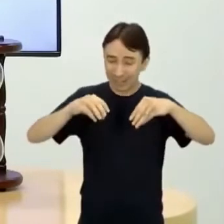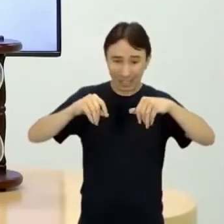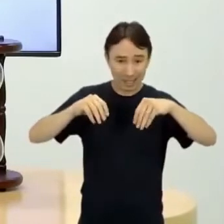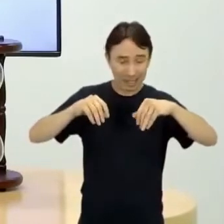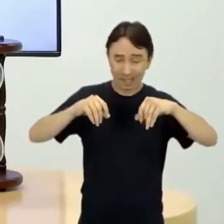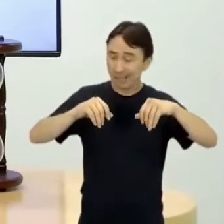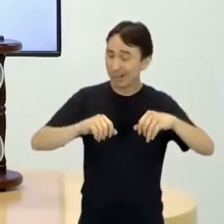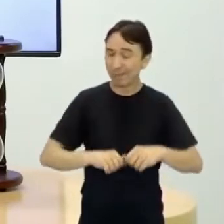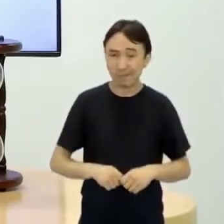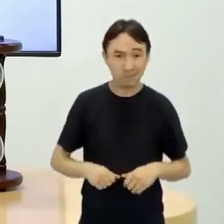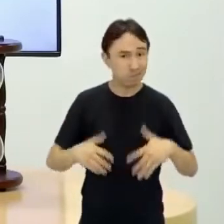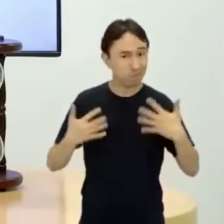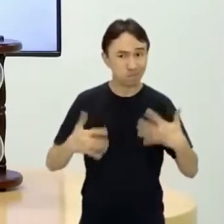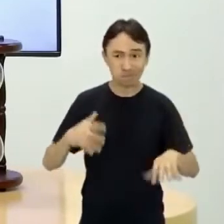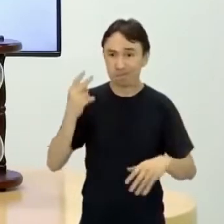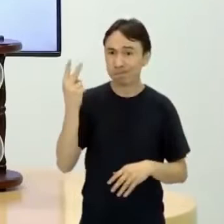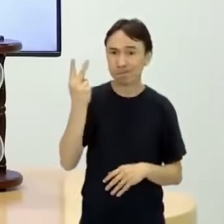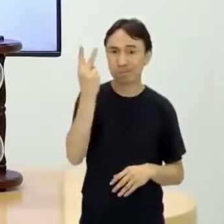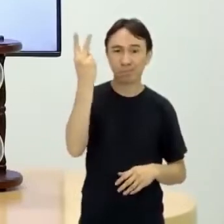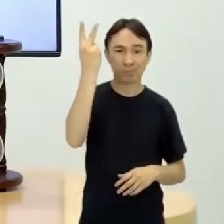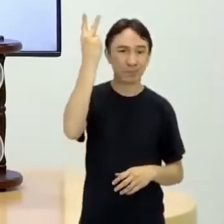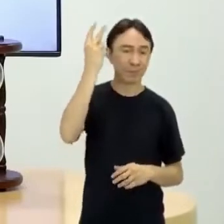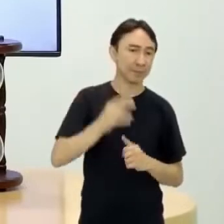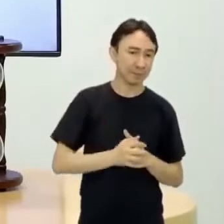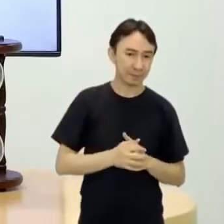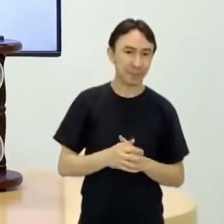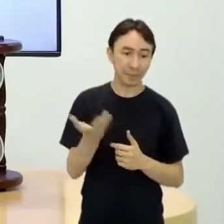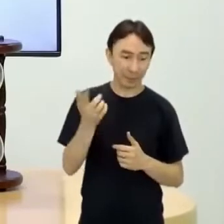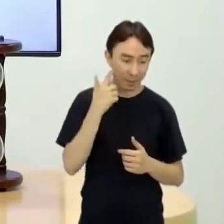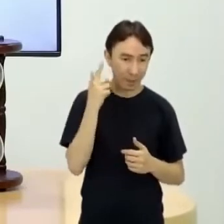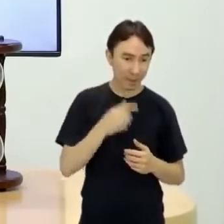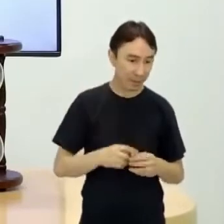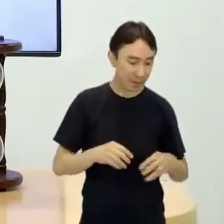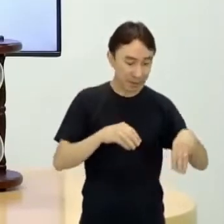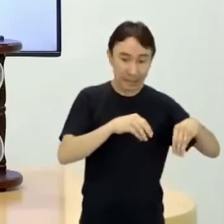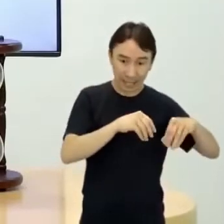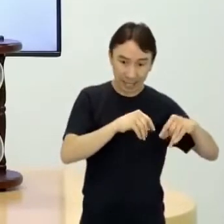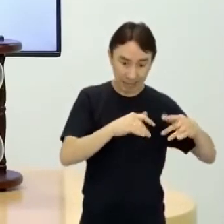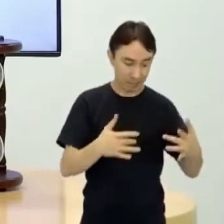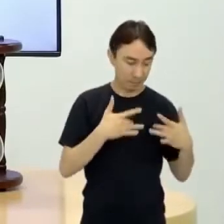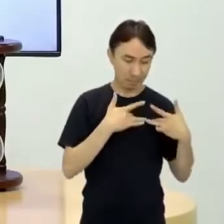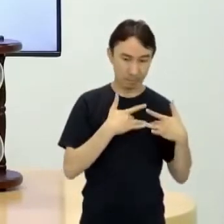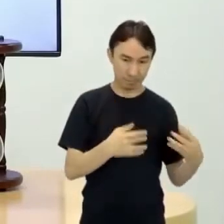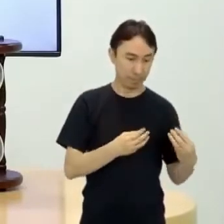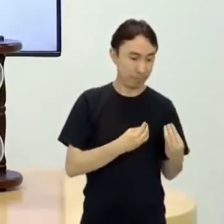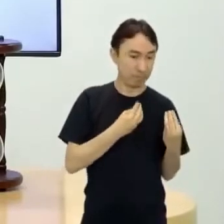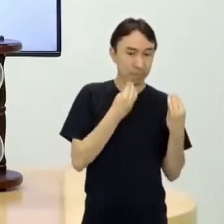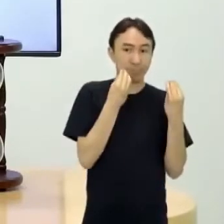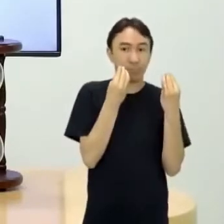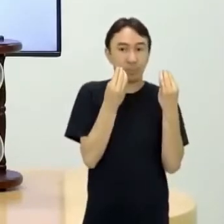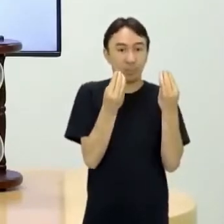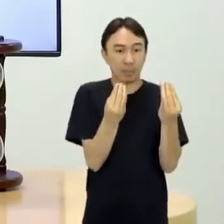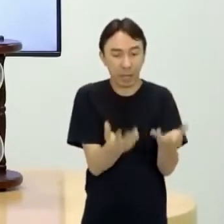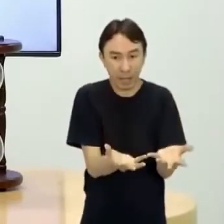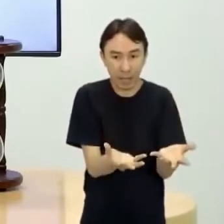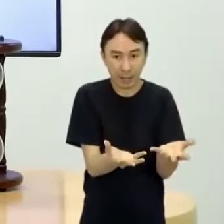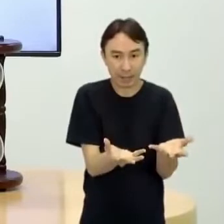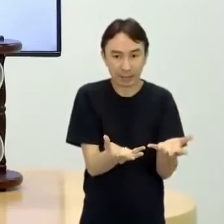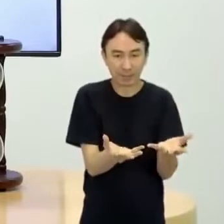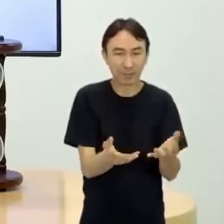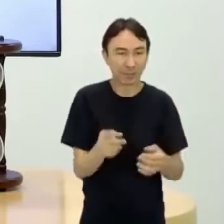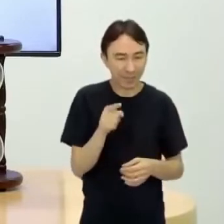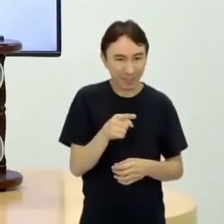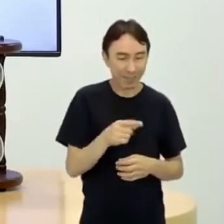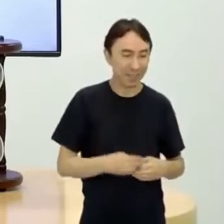precioso. E a terra, ela vai ser doada. Então, ele recebe essa terra. E ali, quando ele recebe essa terra,